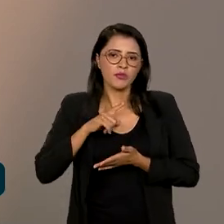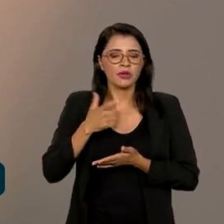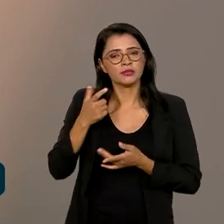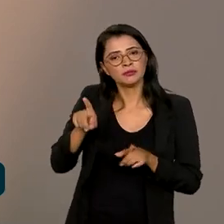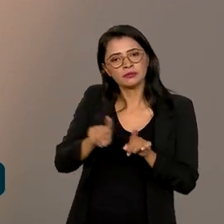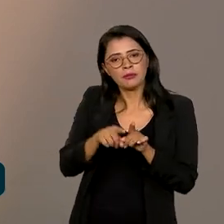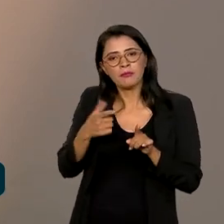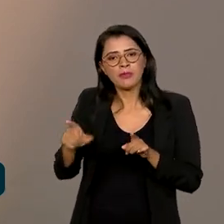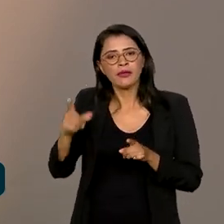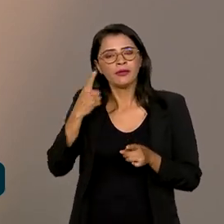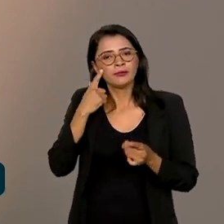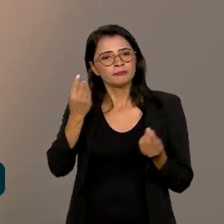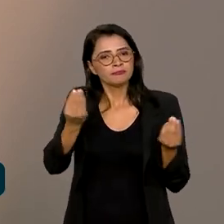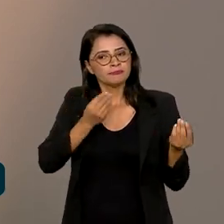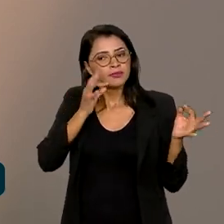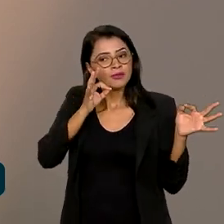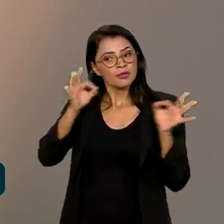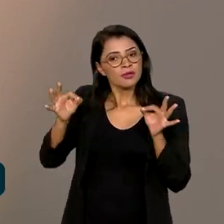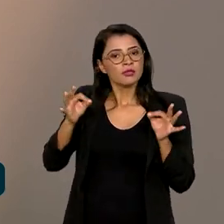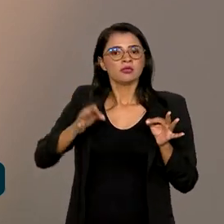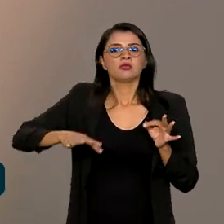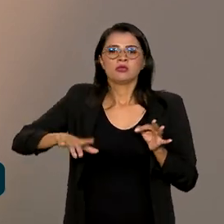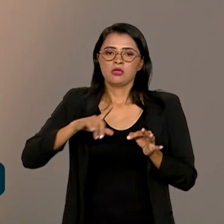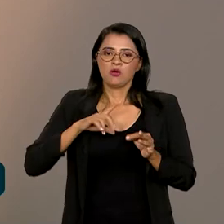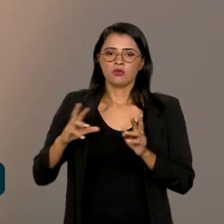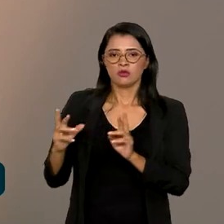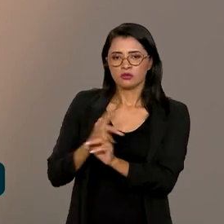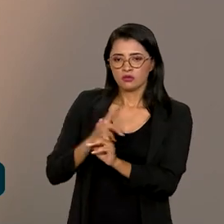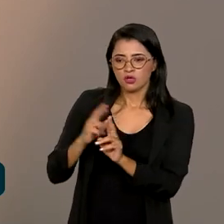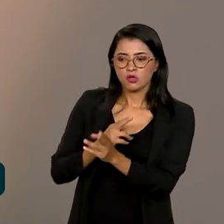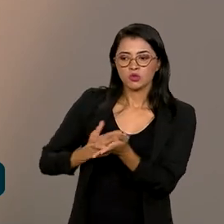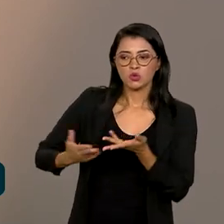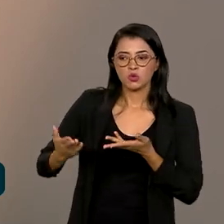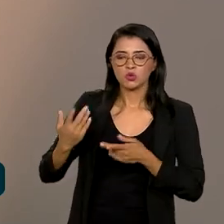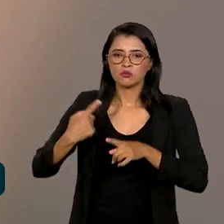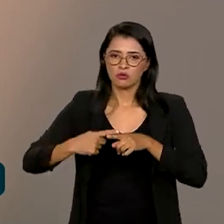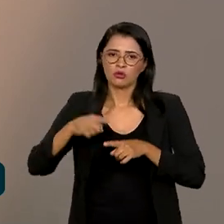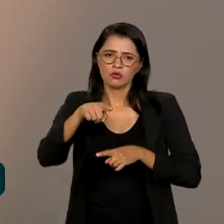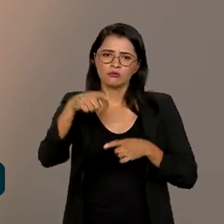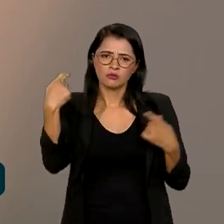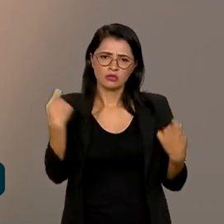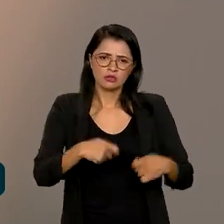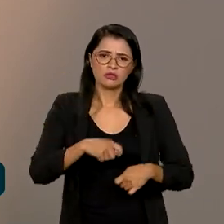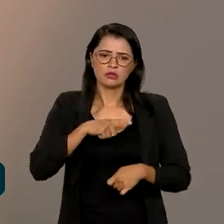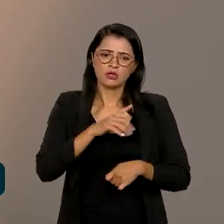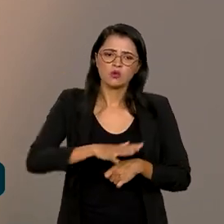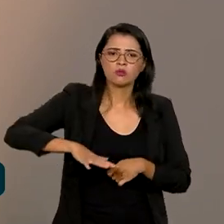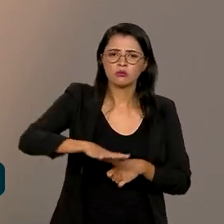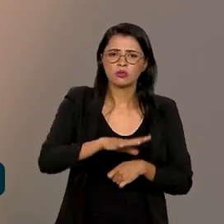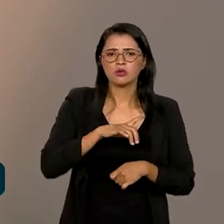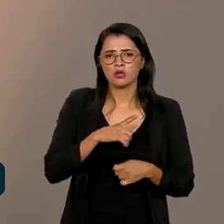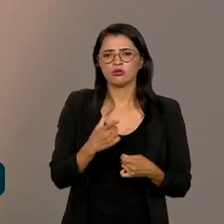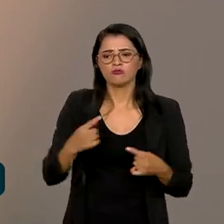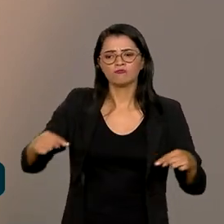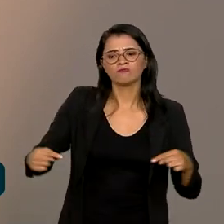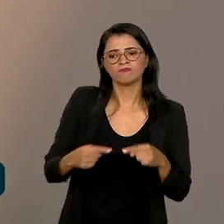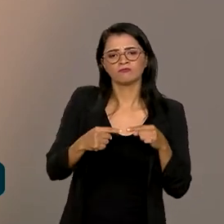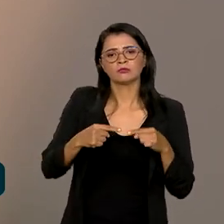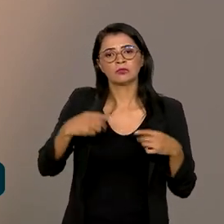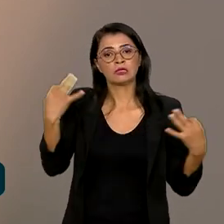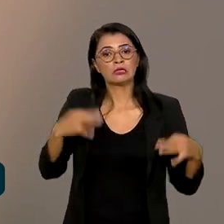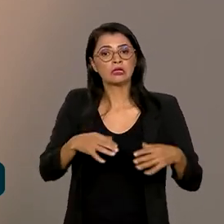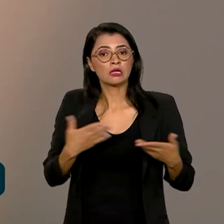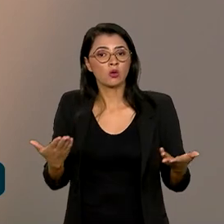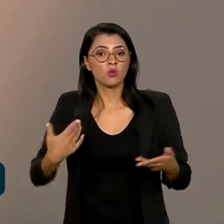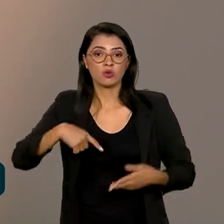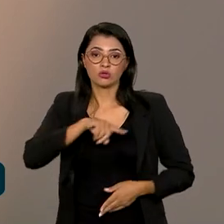também aquela atenção maior nas relações, porque, justamente, você precisa de ter um ambiente propício, né? Então,